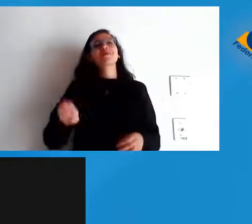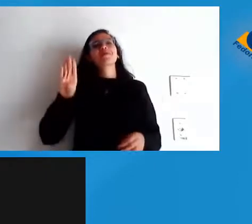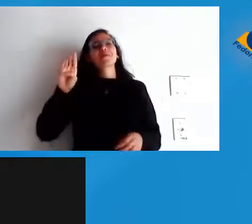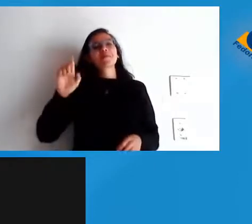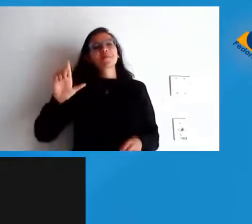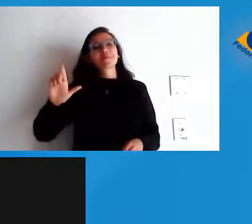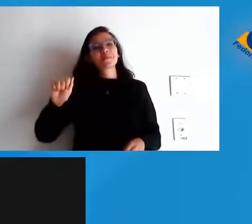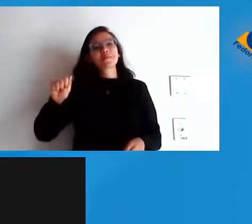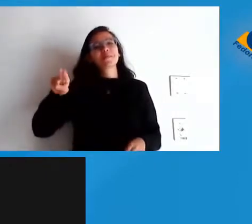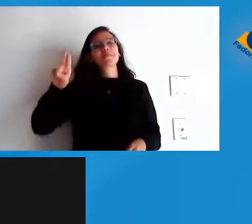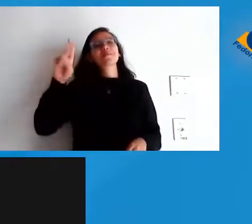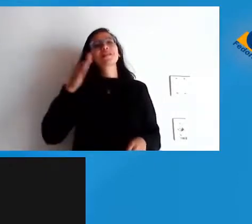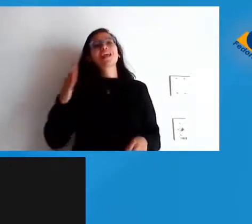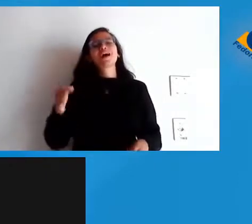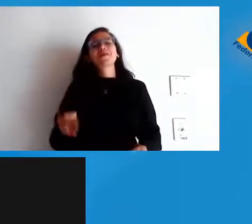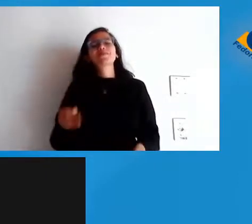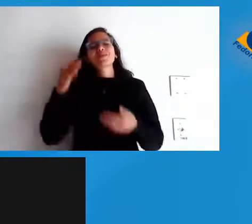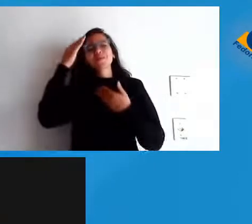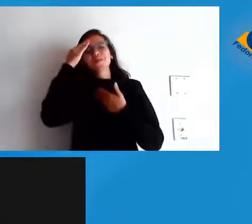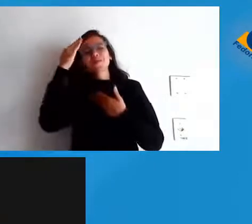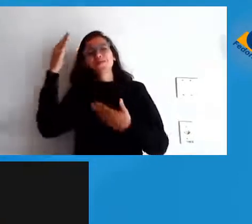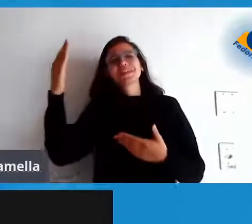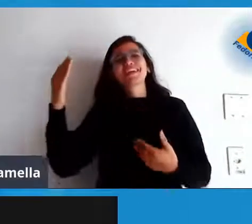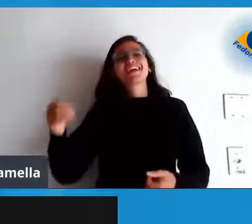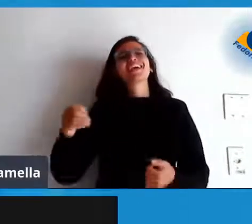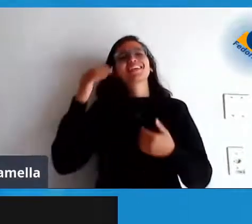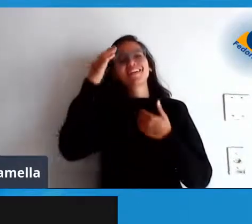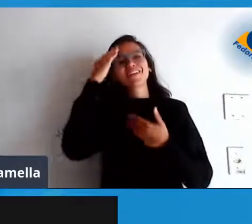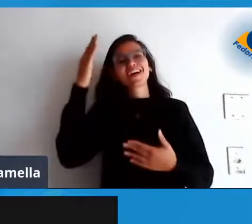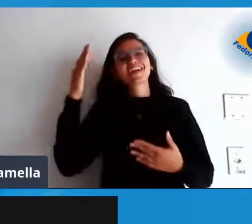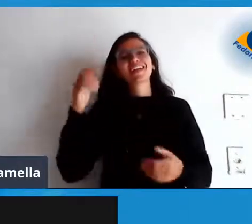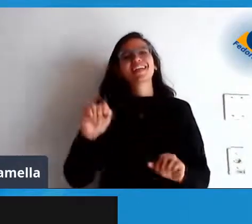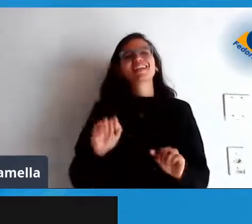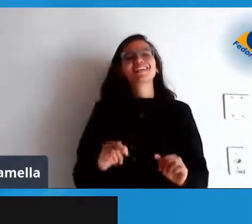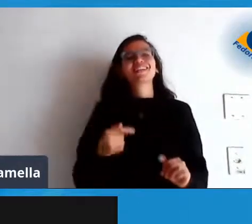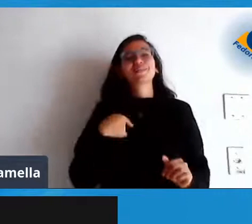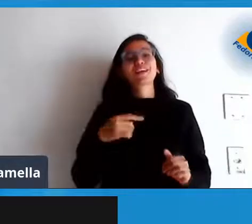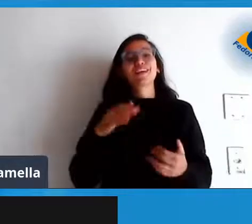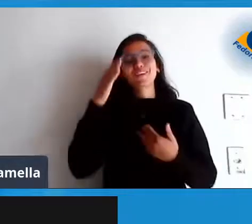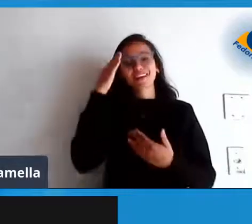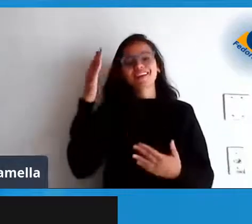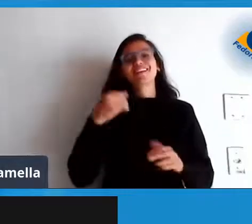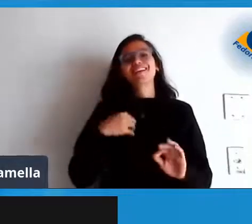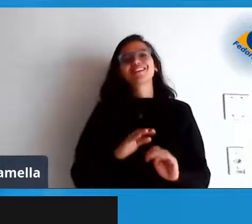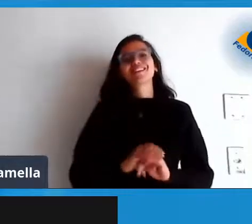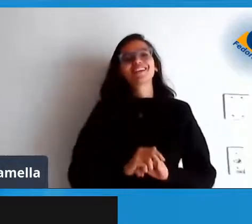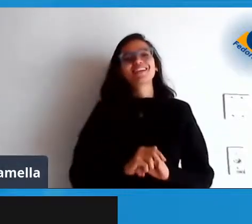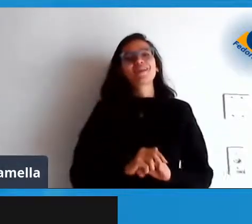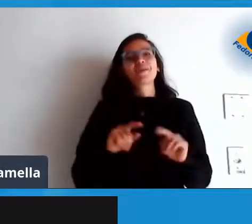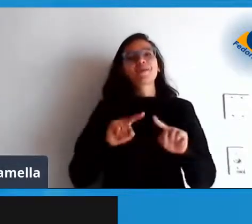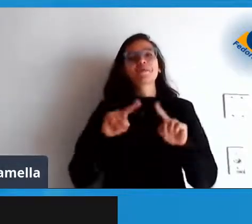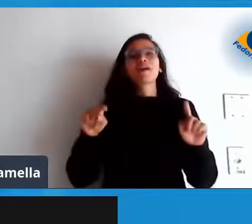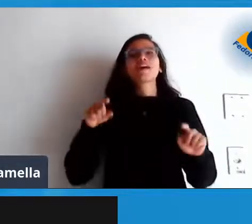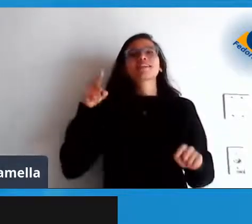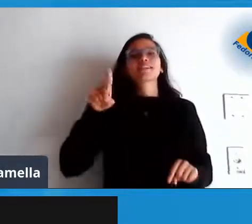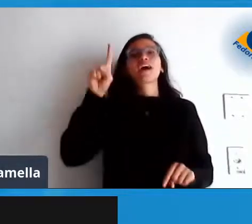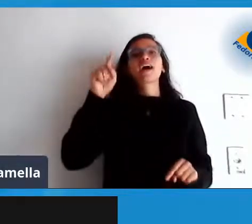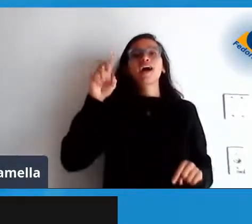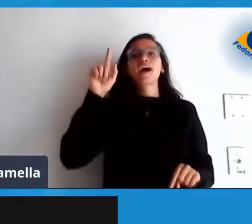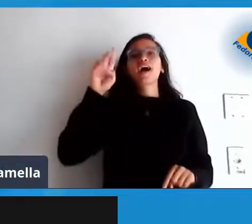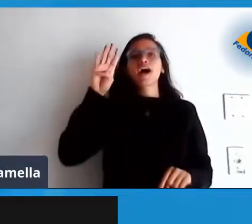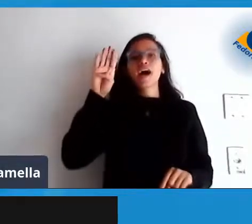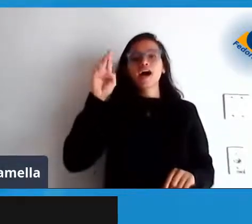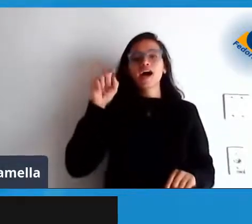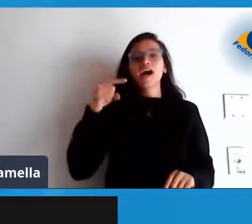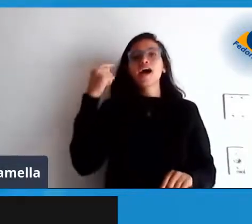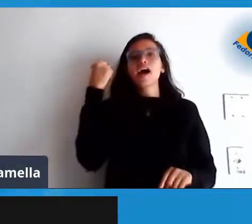pelas suas palavras eu que agradeço pessoal e que possamos voltar às 14 horas com a palestra do